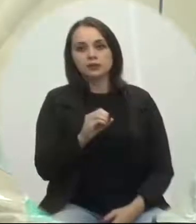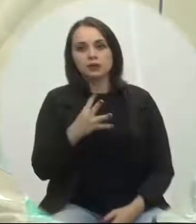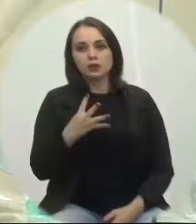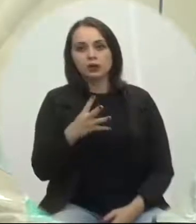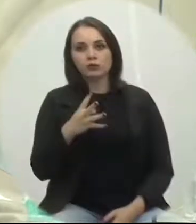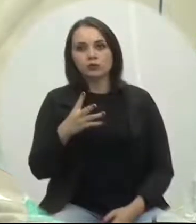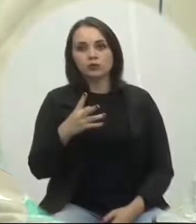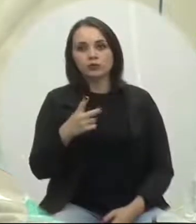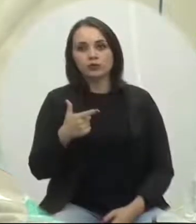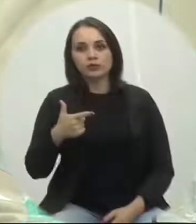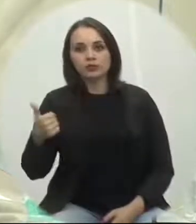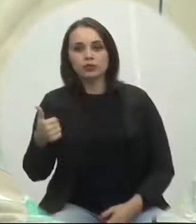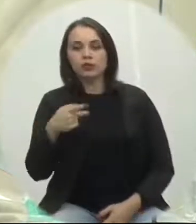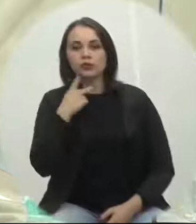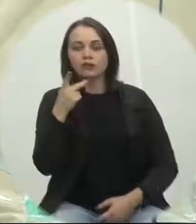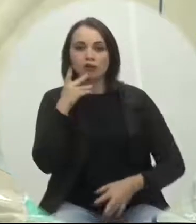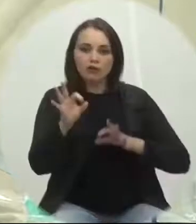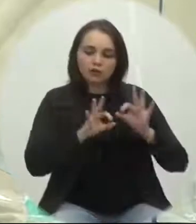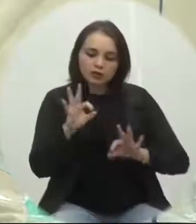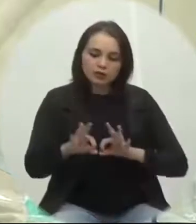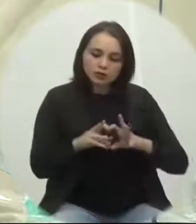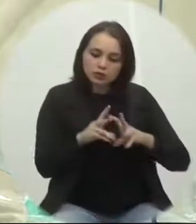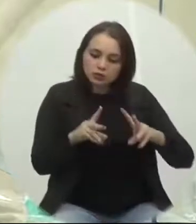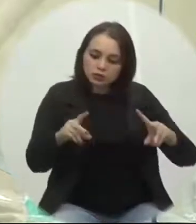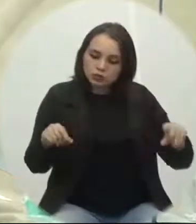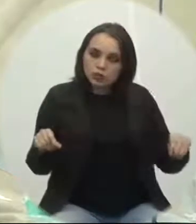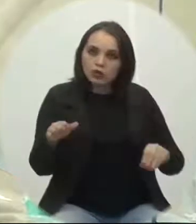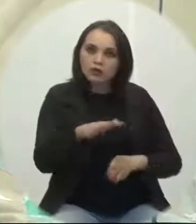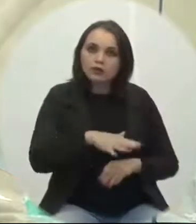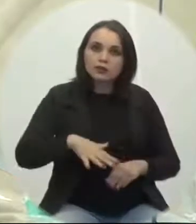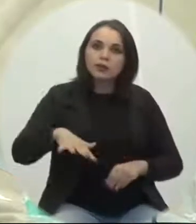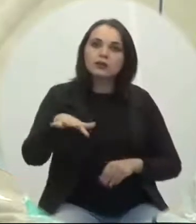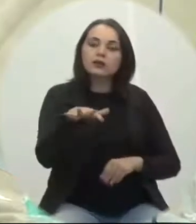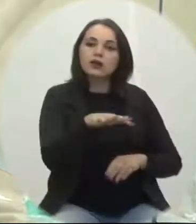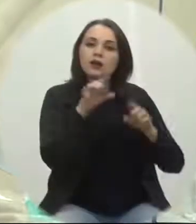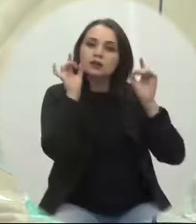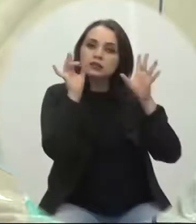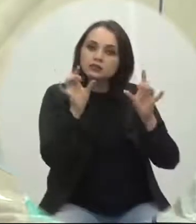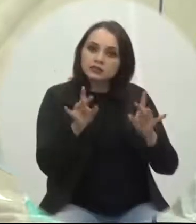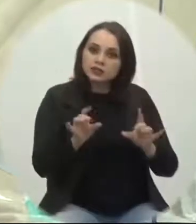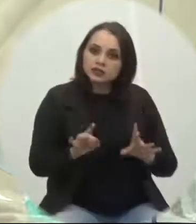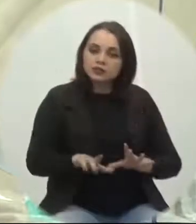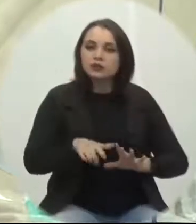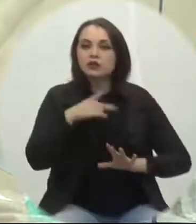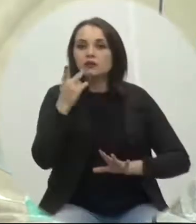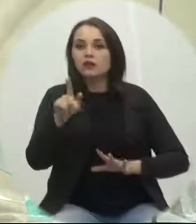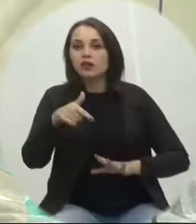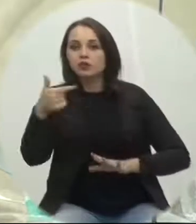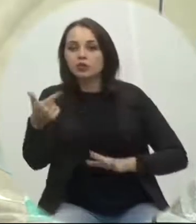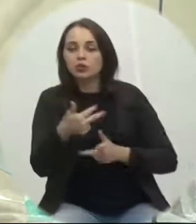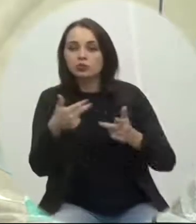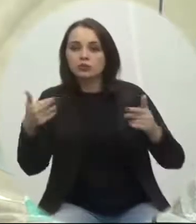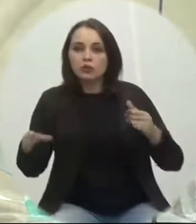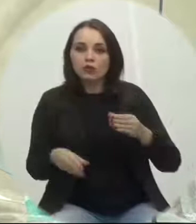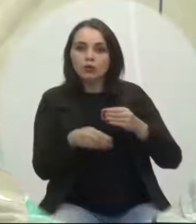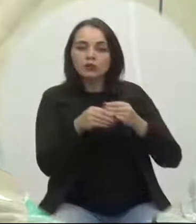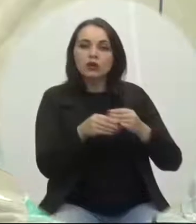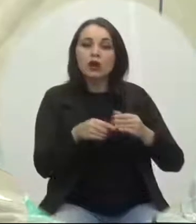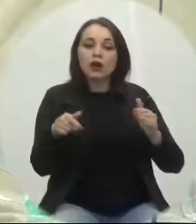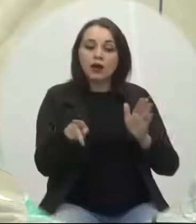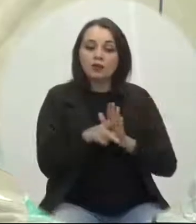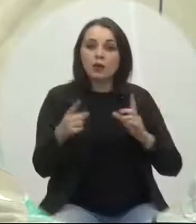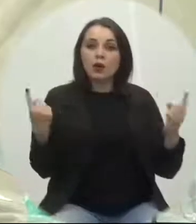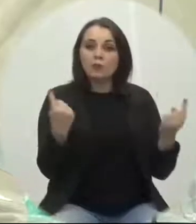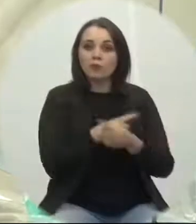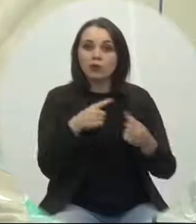do prefeito municipal que corrige o zoneamento do solo nas áreas que especifica e da outras providências trata-se da rodovia